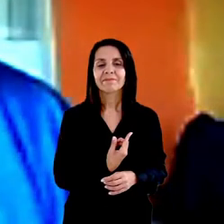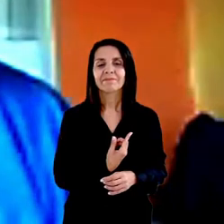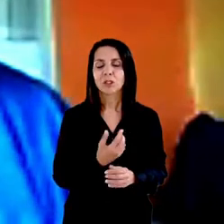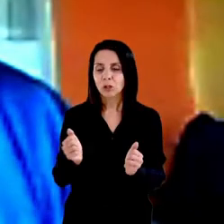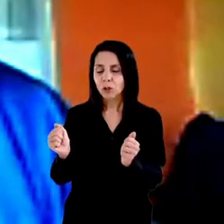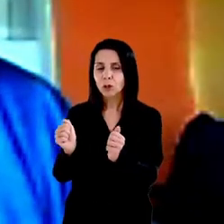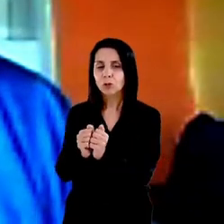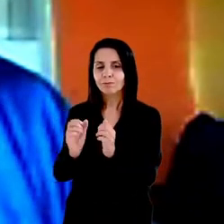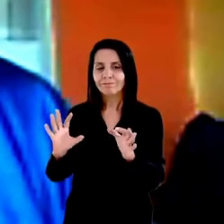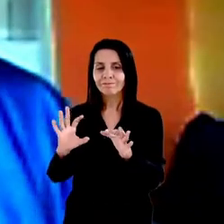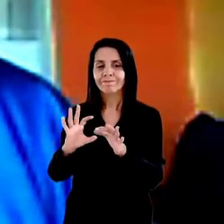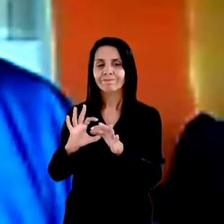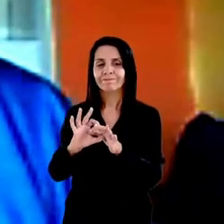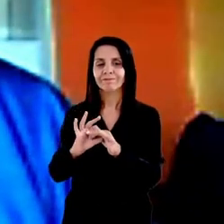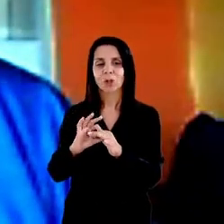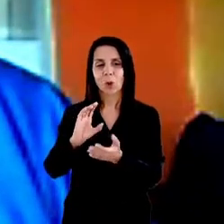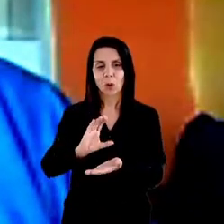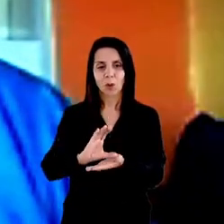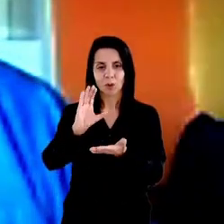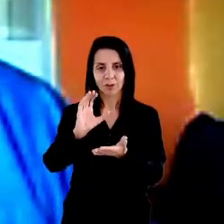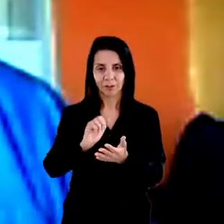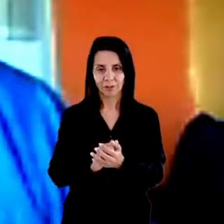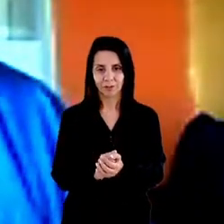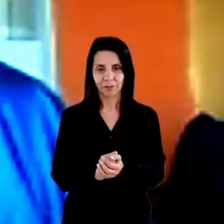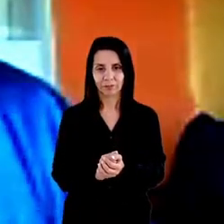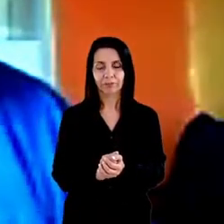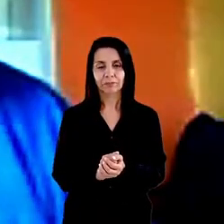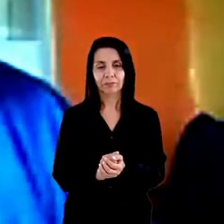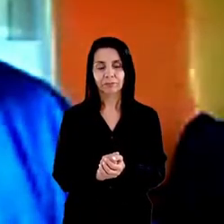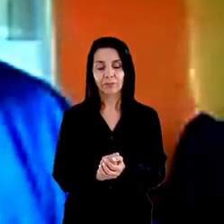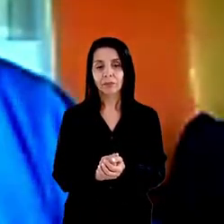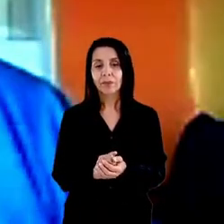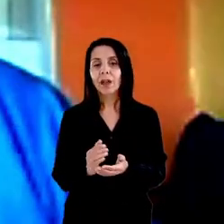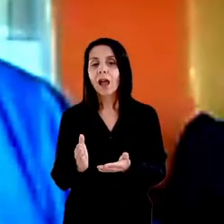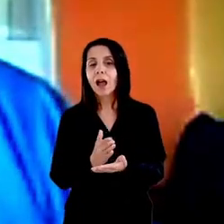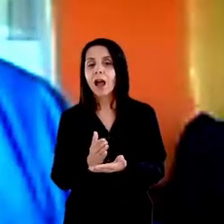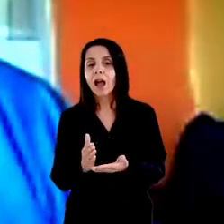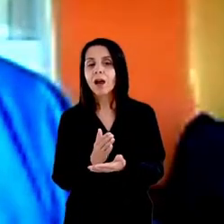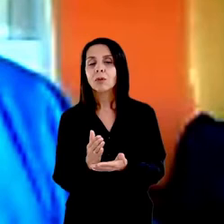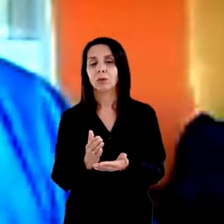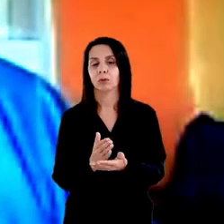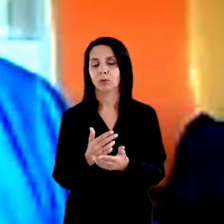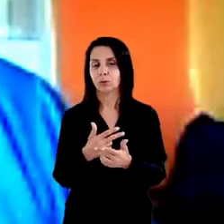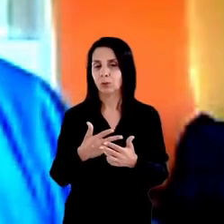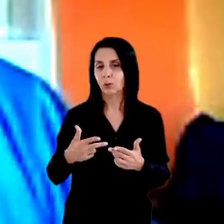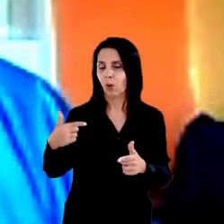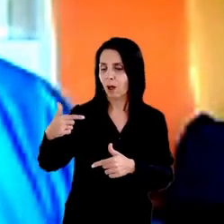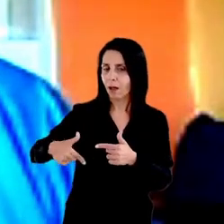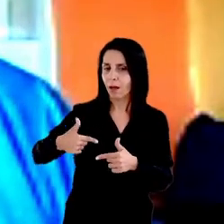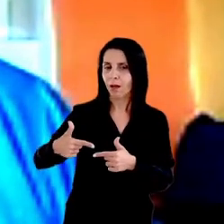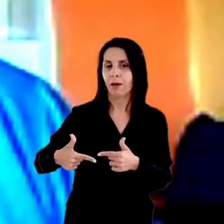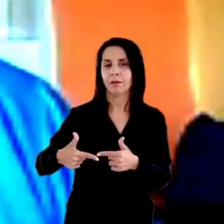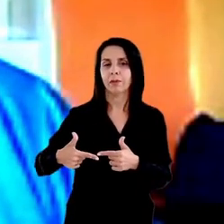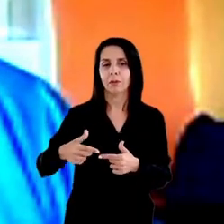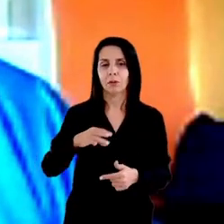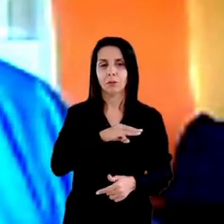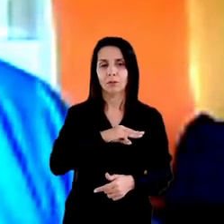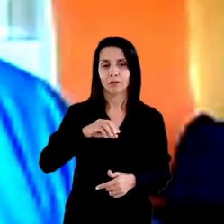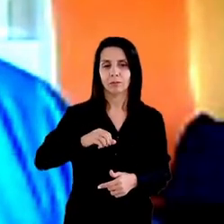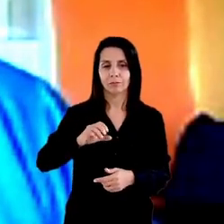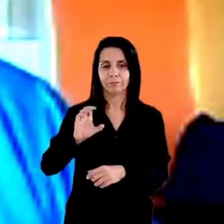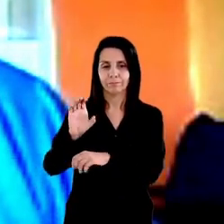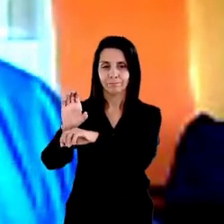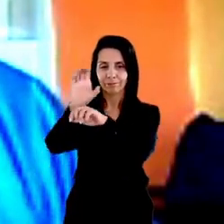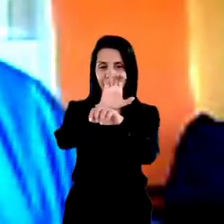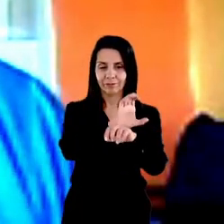sociedade civil algumas ações em relação aos Ministérios Públicos nos Estados que eu acho bacana destacar os companheiros que estão me assistindo aí do